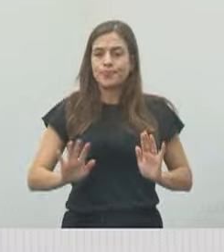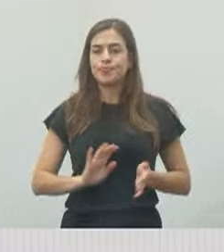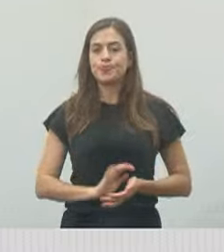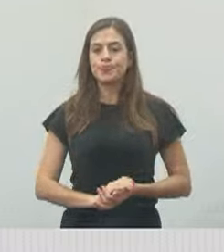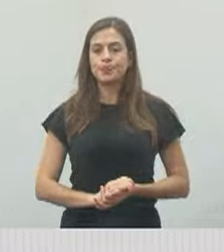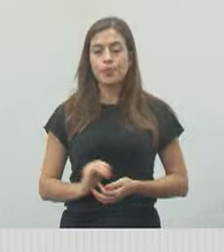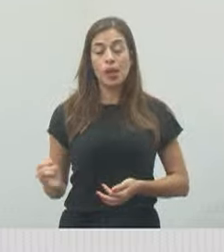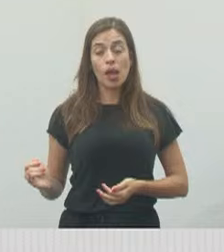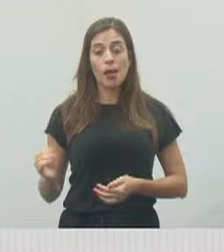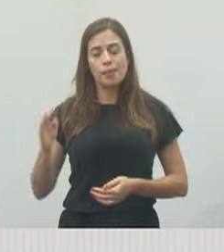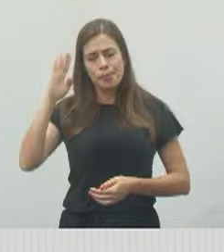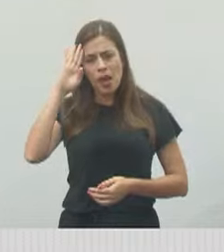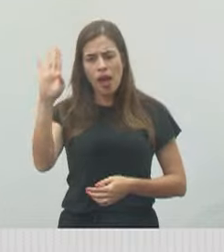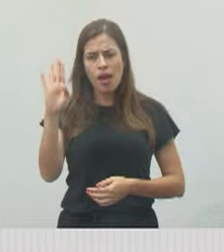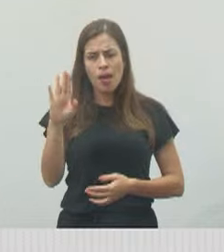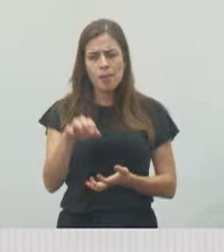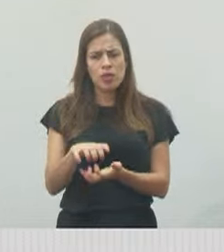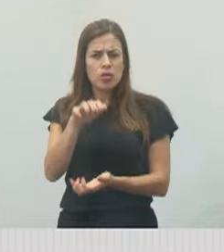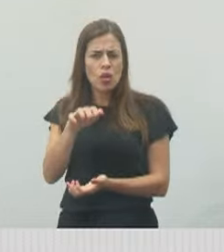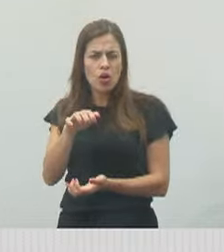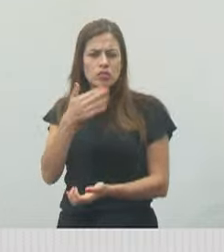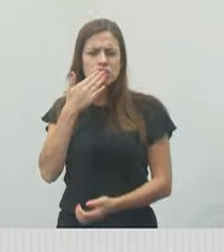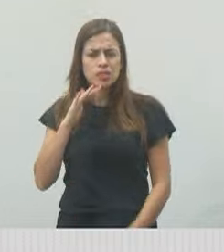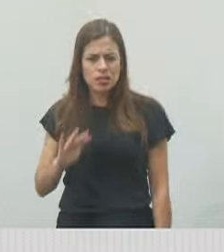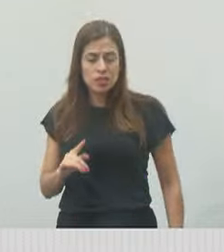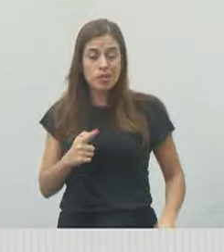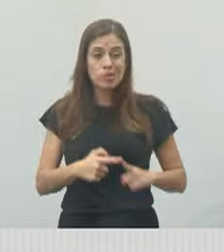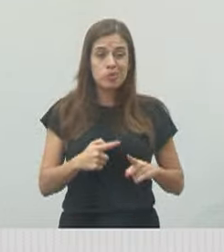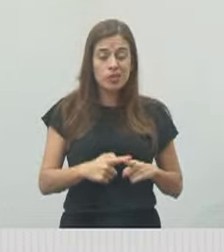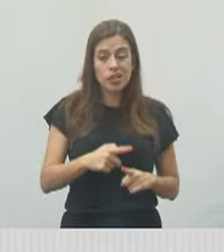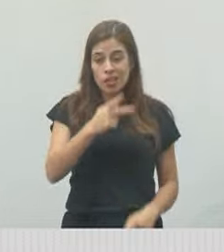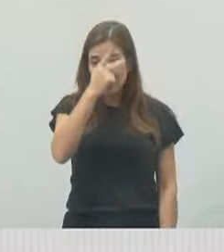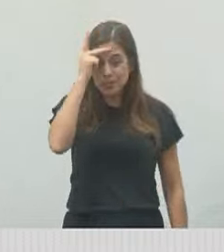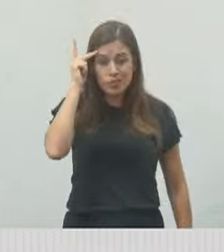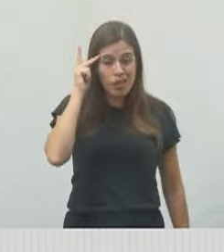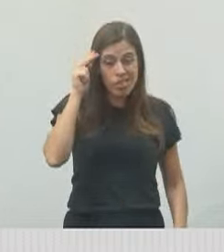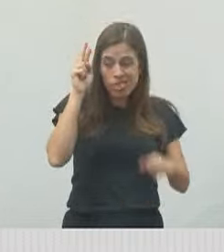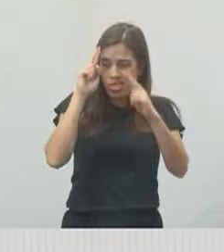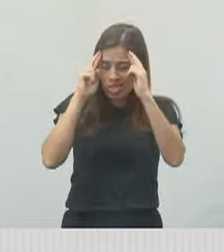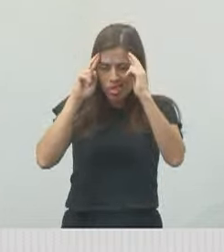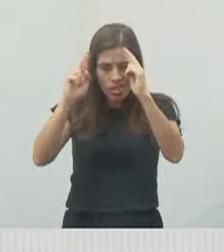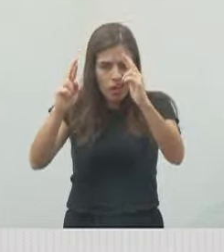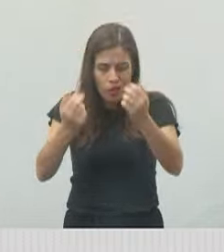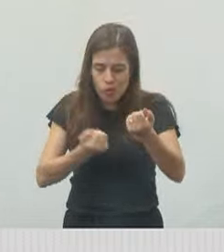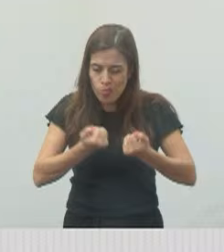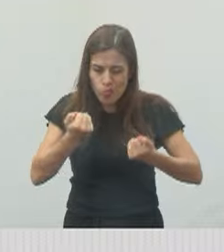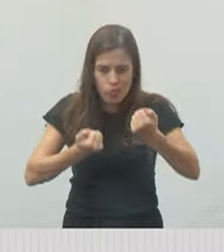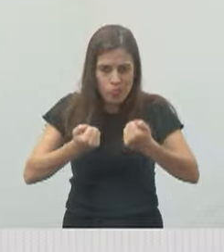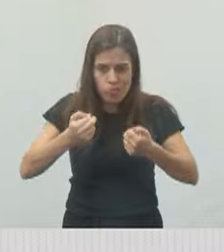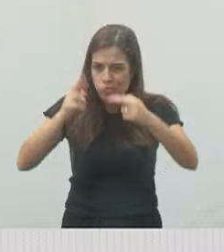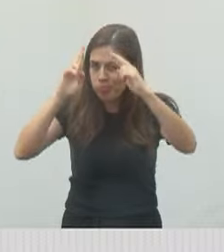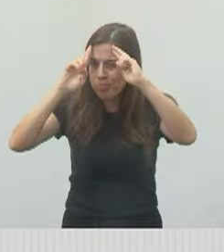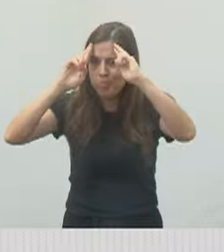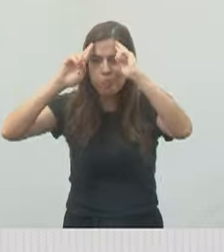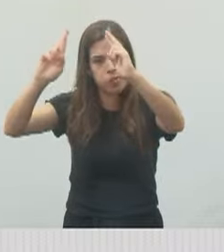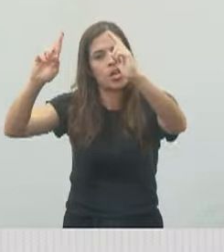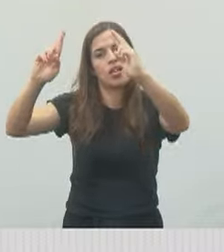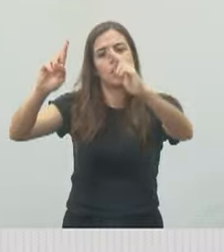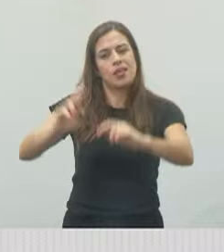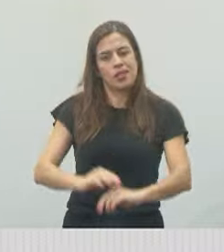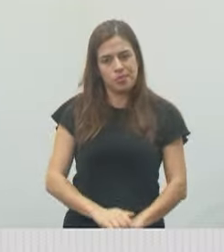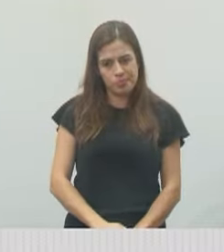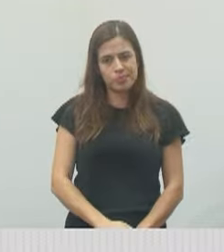principalmente de idosos e crianças, porque o pessoal não respeita, o pessoal do trânsito,